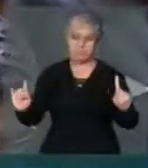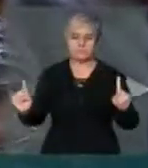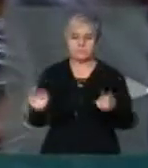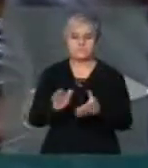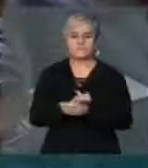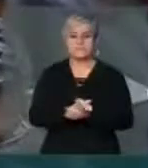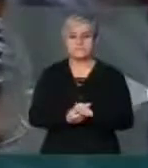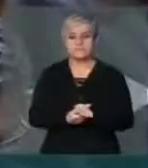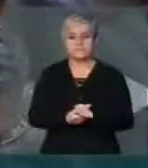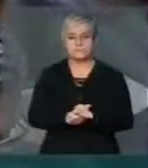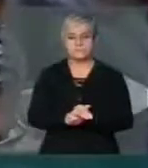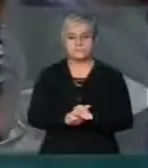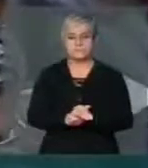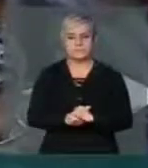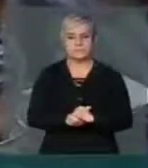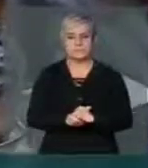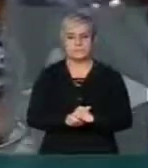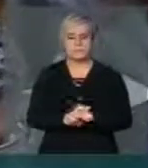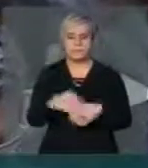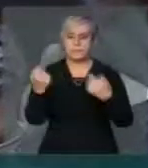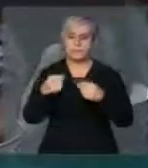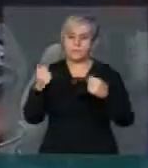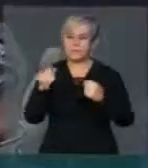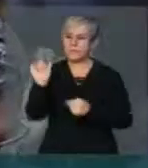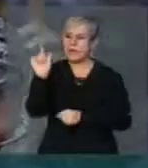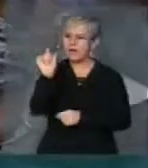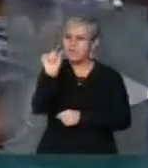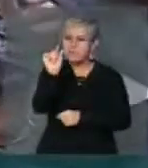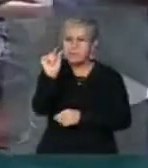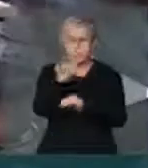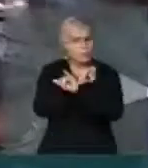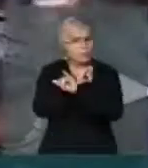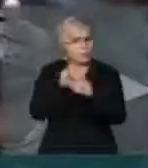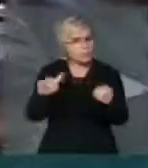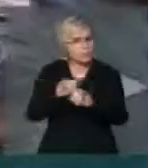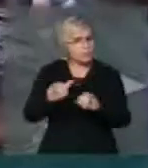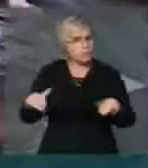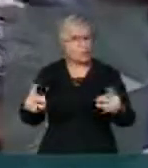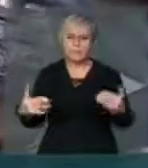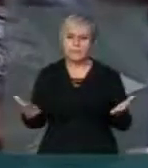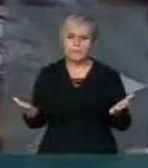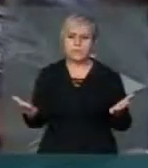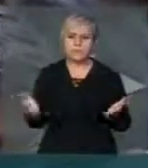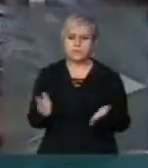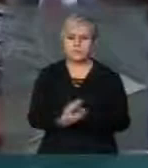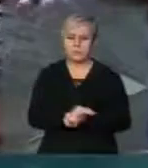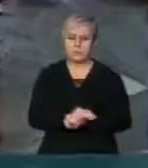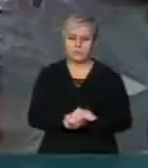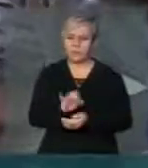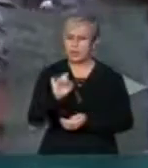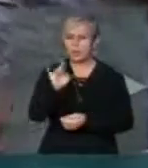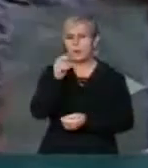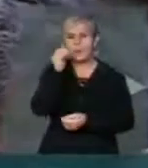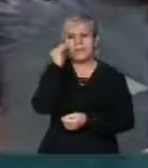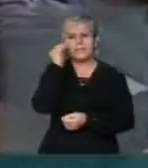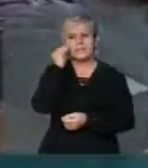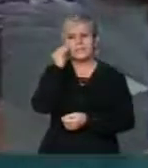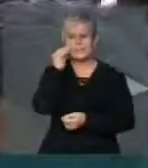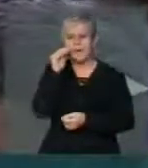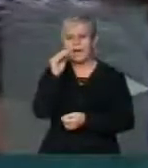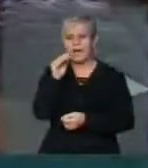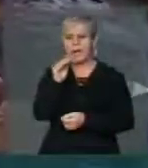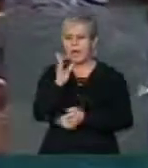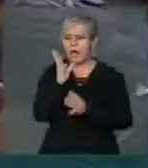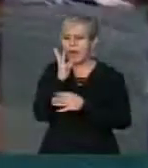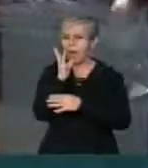O mínimo de informação é o que se pede. Não é prosopopéia obstrutiva, não. É